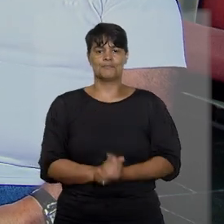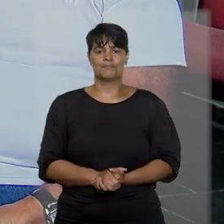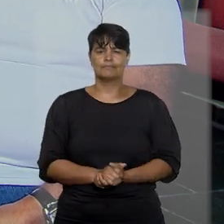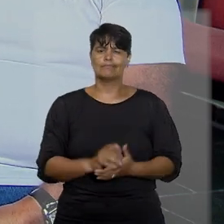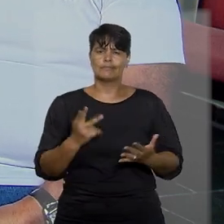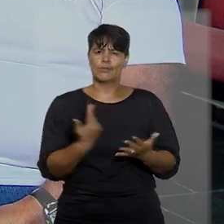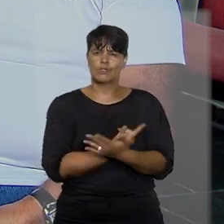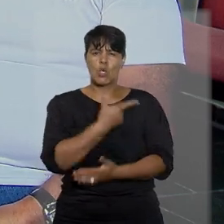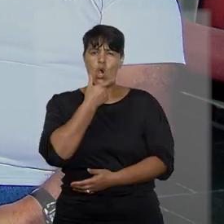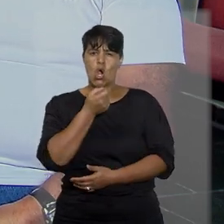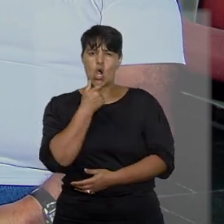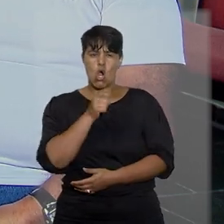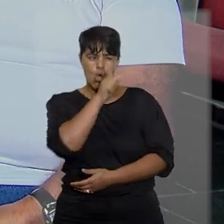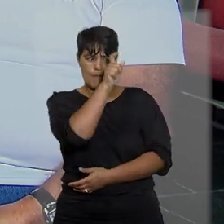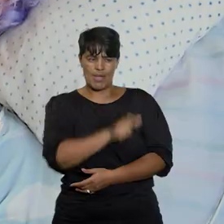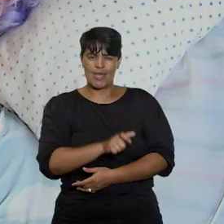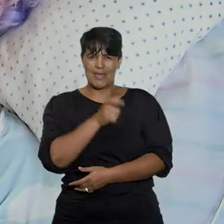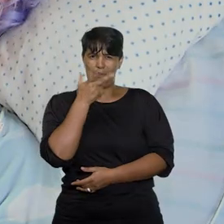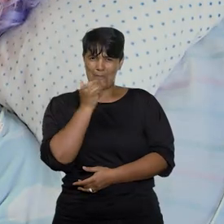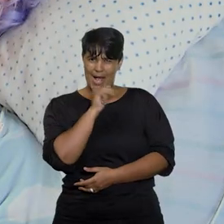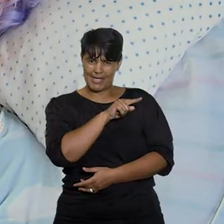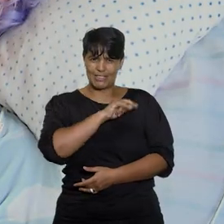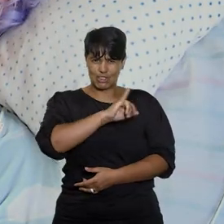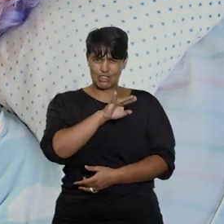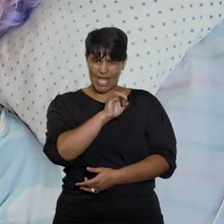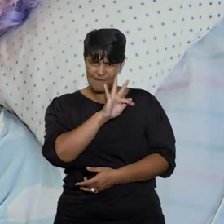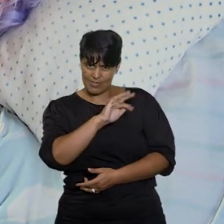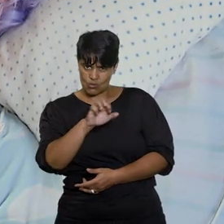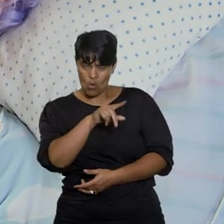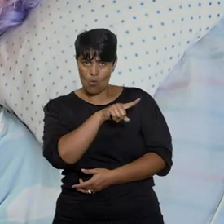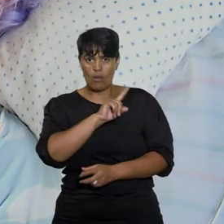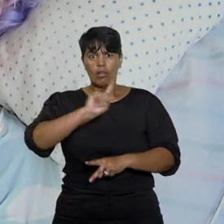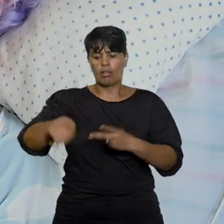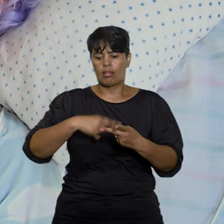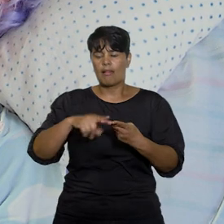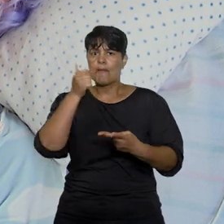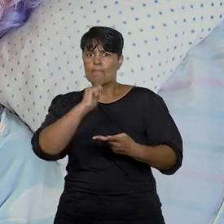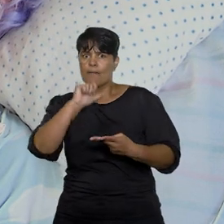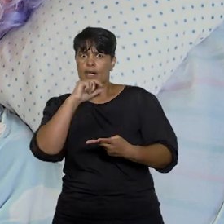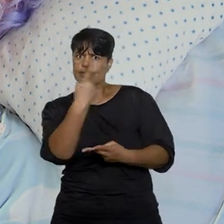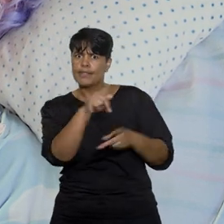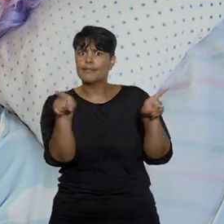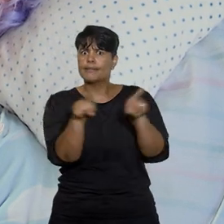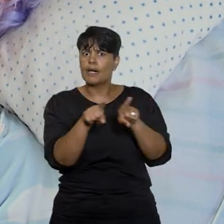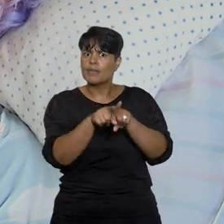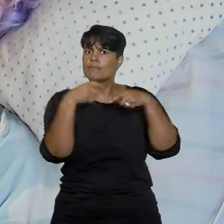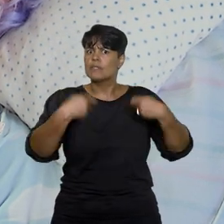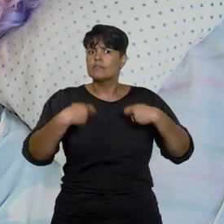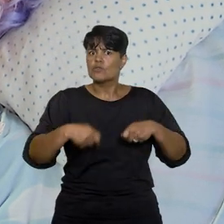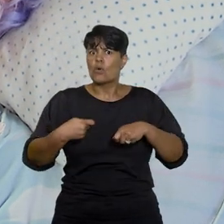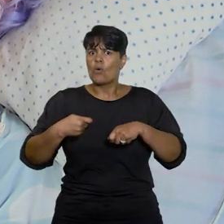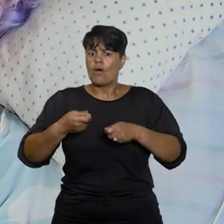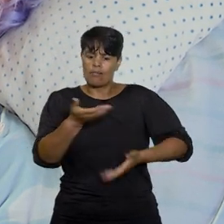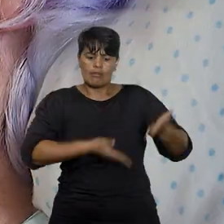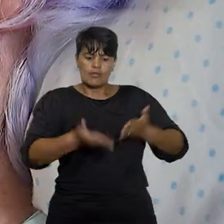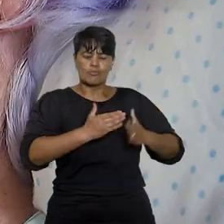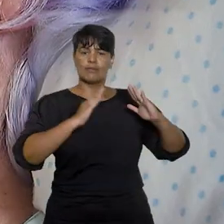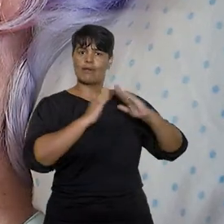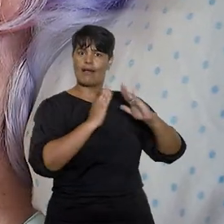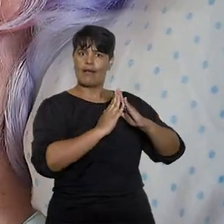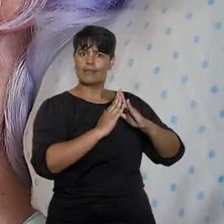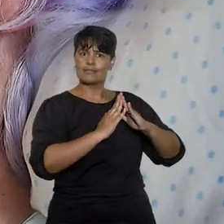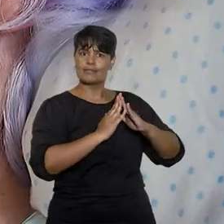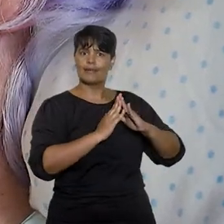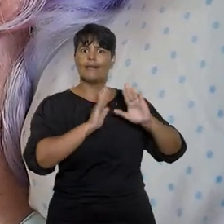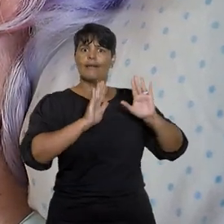do Jefferson, que precisou de home care. Logo em seguida, veio a mãe. Hoje, aos 92 anos e com Alzheimer, ela